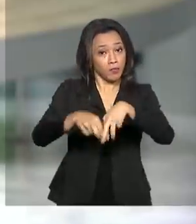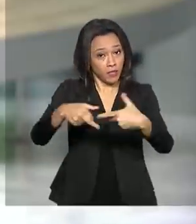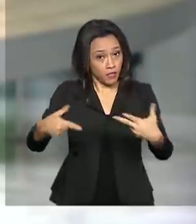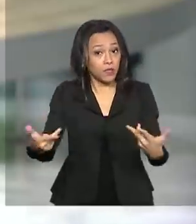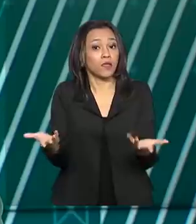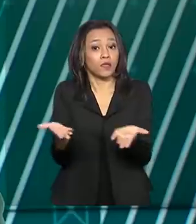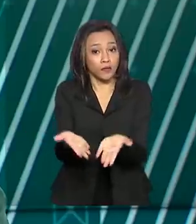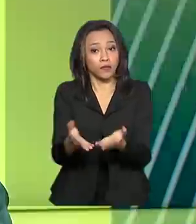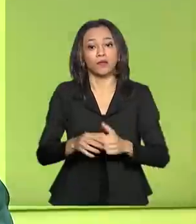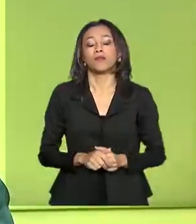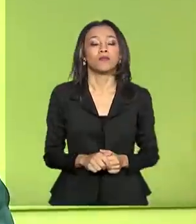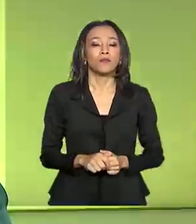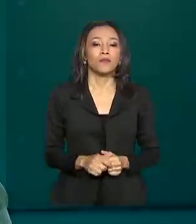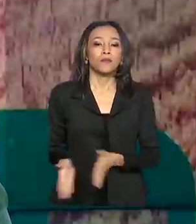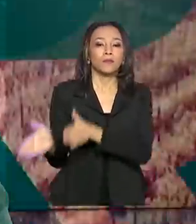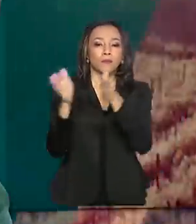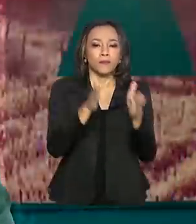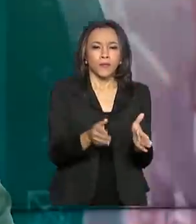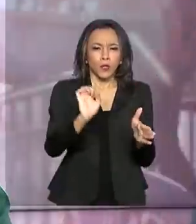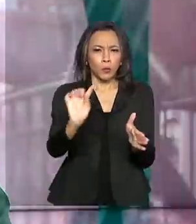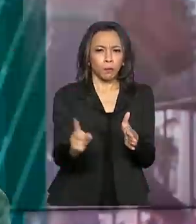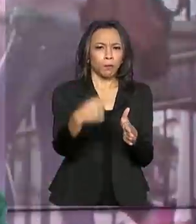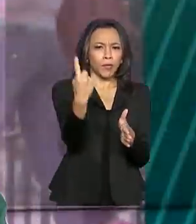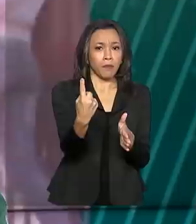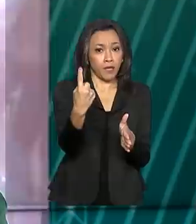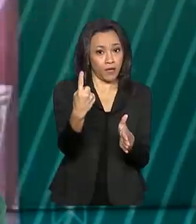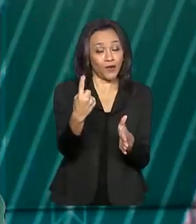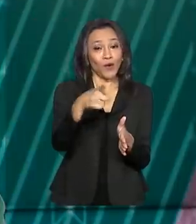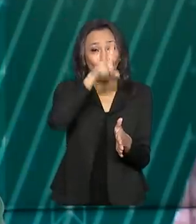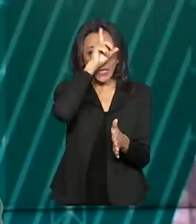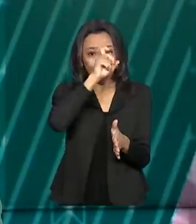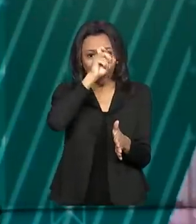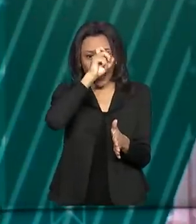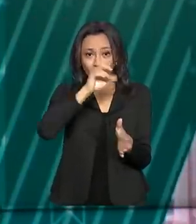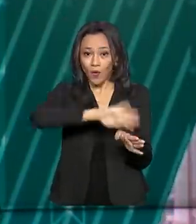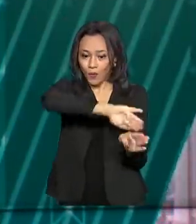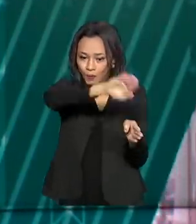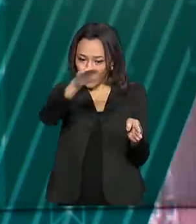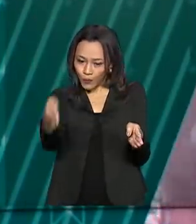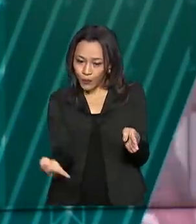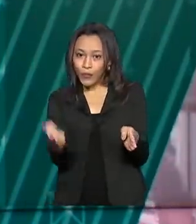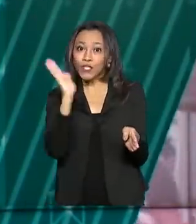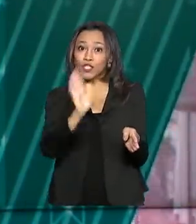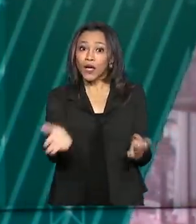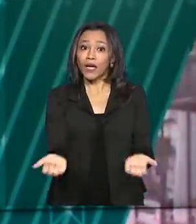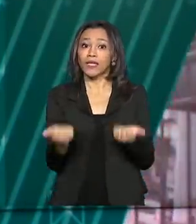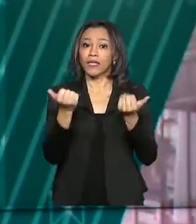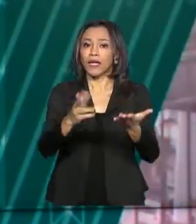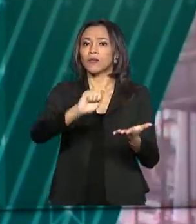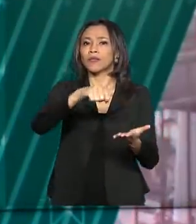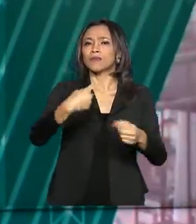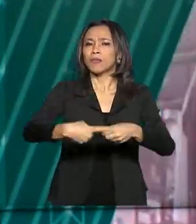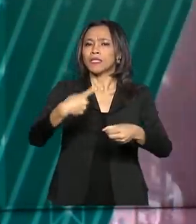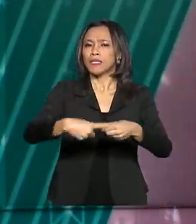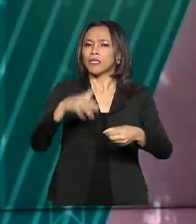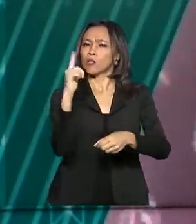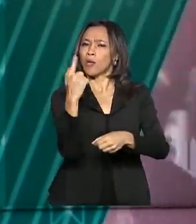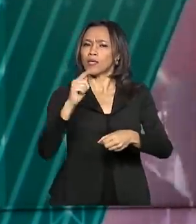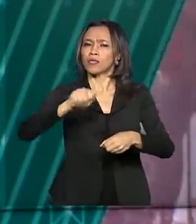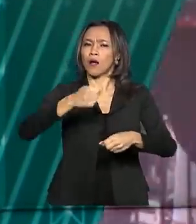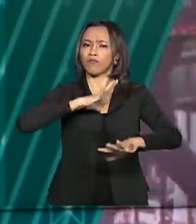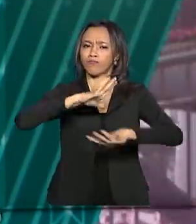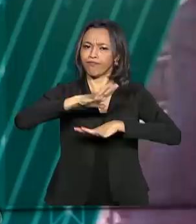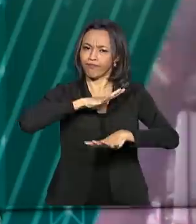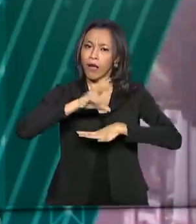insumos. E o primeiro hospital de campanha do governo federal foi entregue em Águas Lindas de Goiás. A estrutura vai